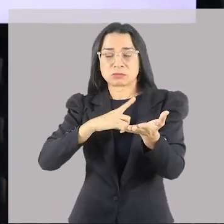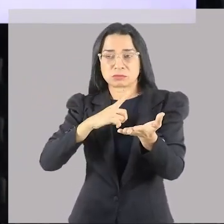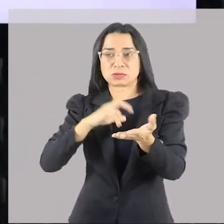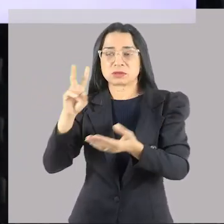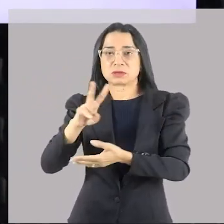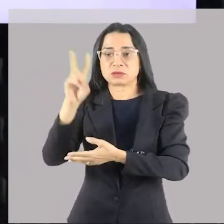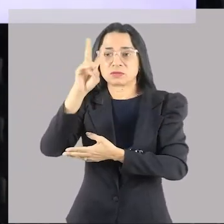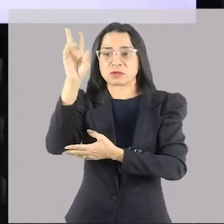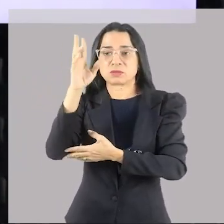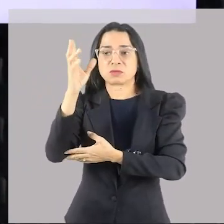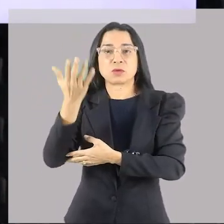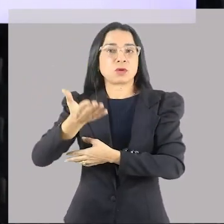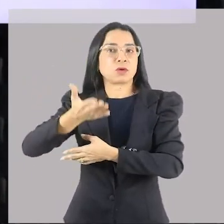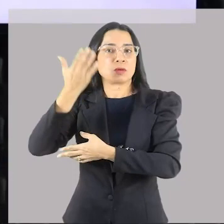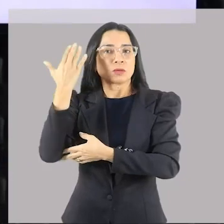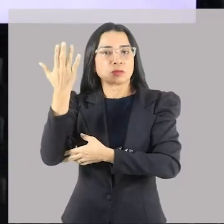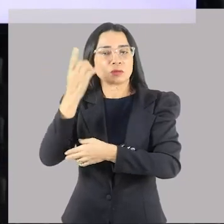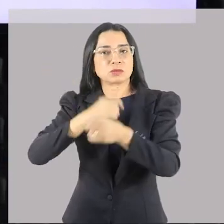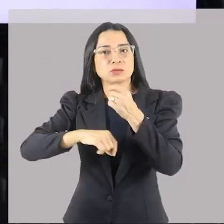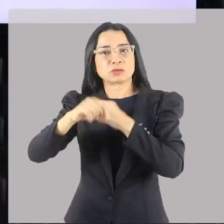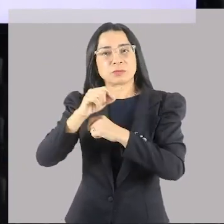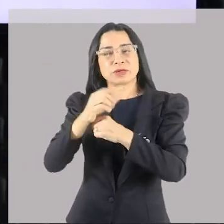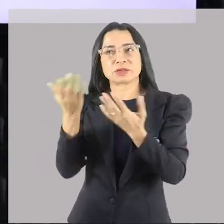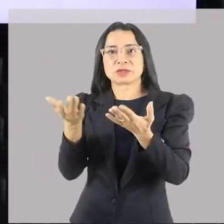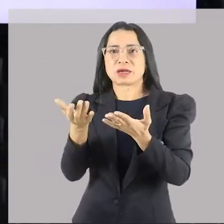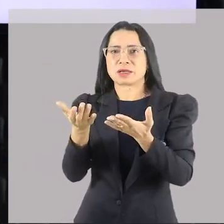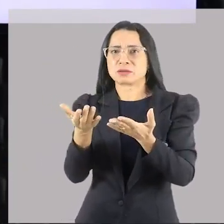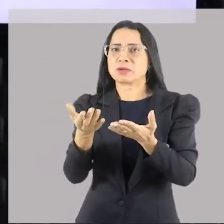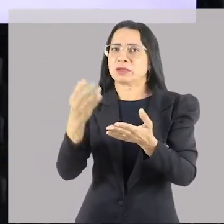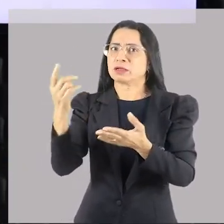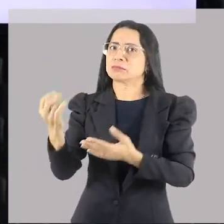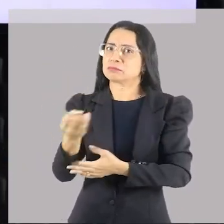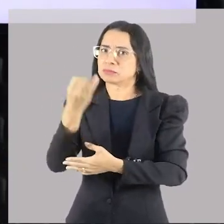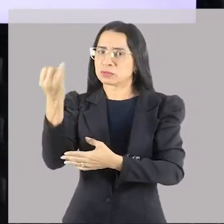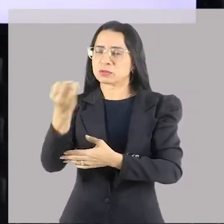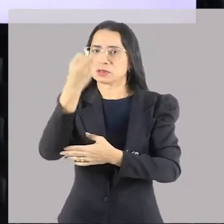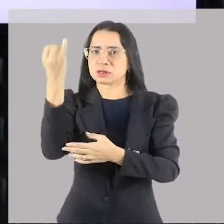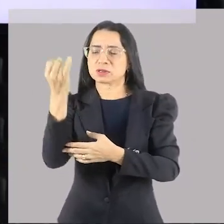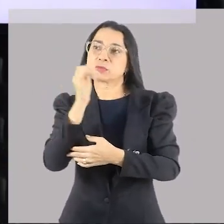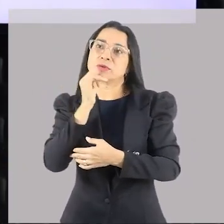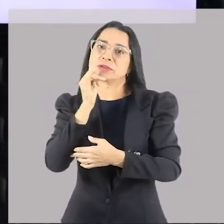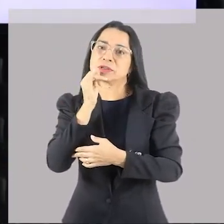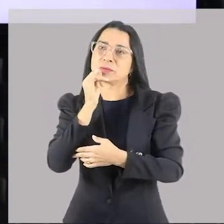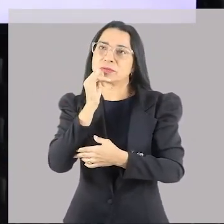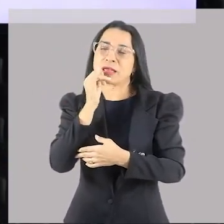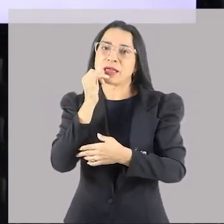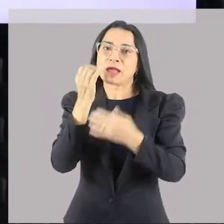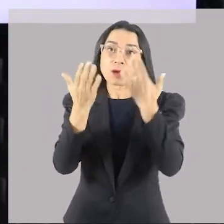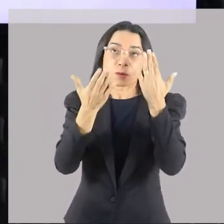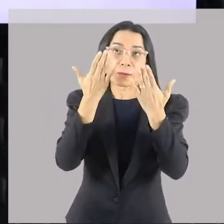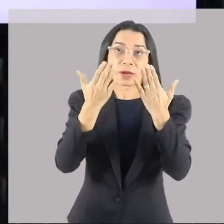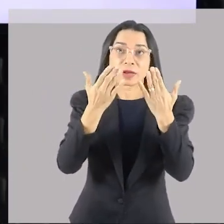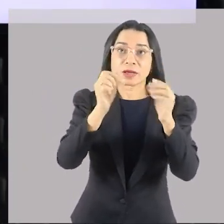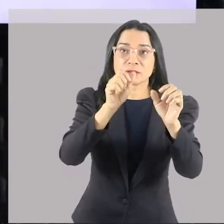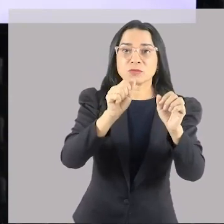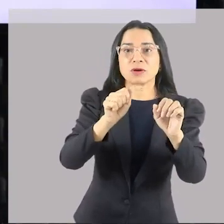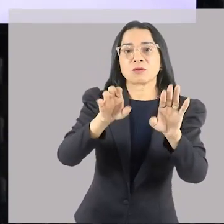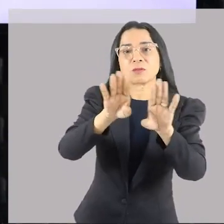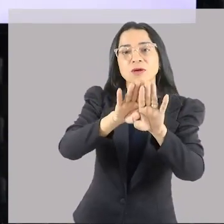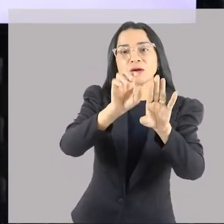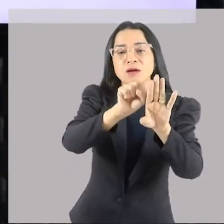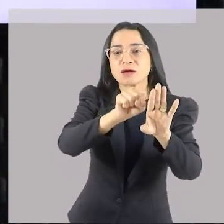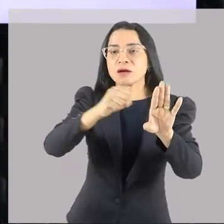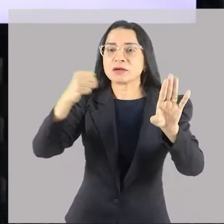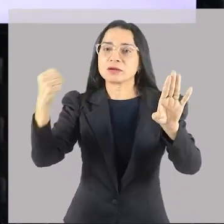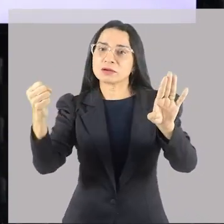era algo tão importante como se você estivesse dando uma geladeira para alguém. Um carro dependendo do vaso, lógico, né? E aí, para poder personalizar mais, ainda